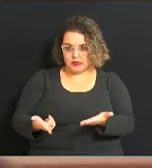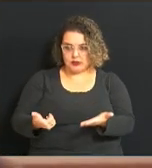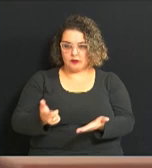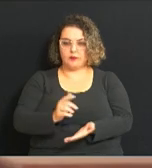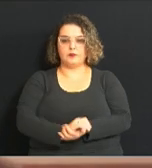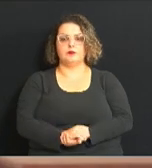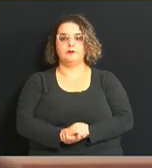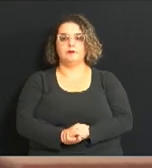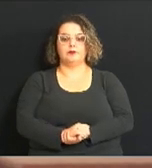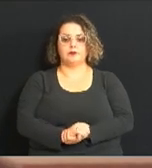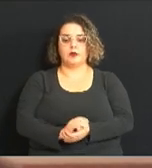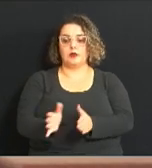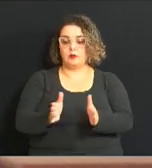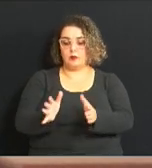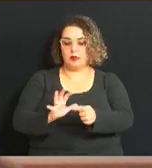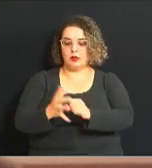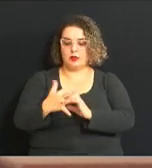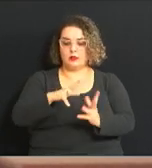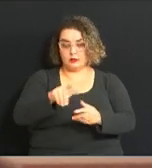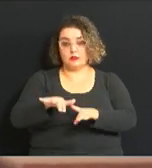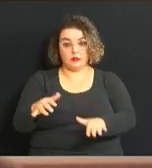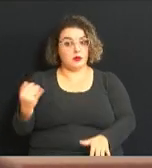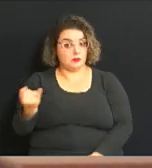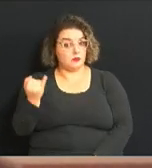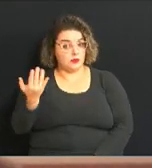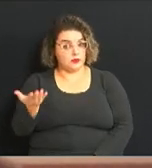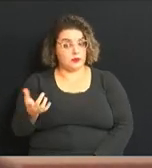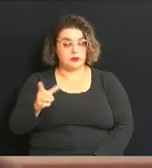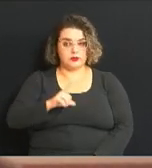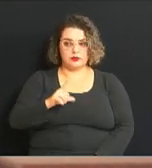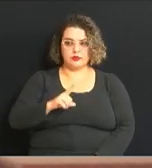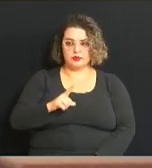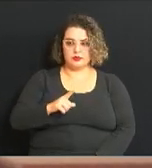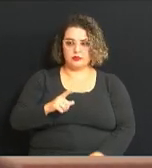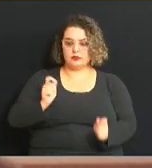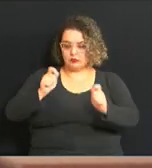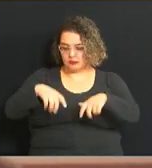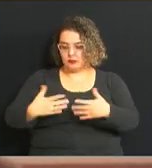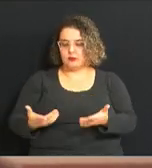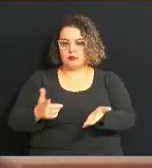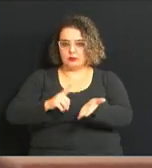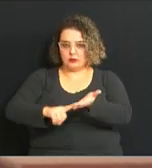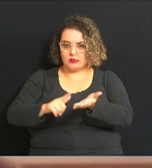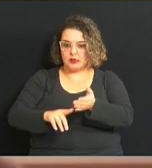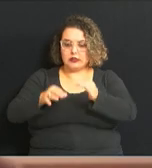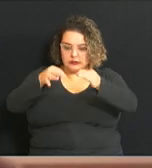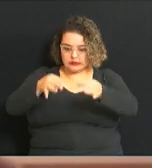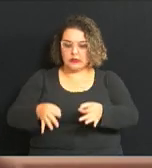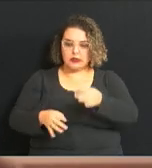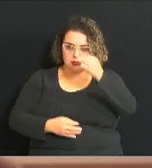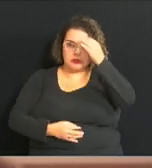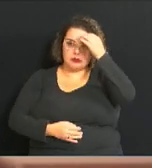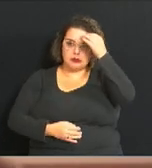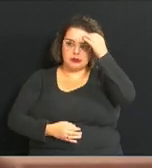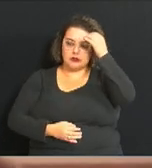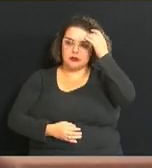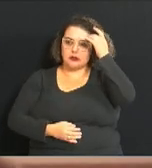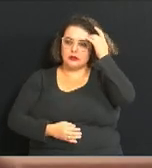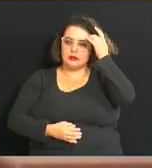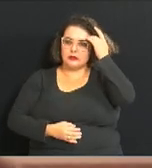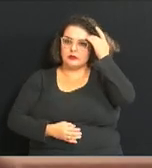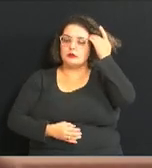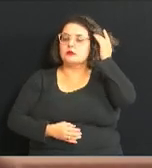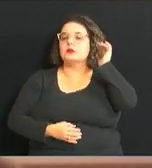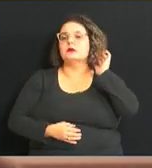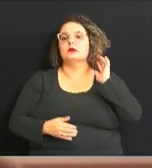pandemia que nós passamos, enfim, que eles possam ter aí uma condição de fazer uma higiene adequada, uma limpeza adequada. Isso, ele